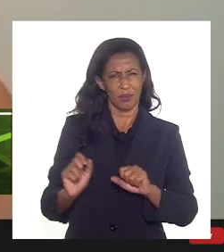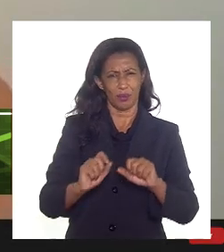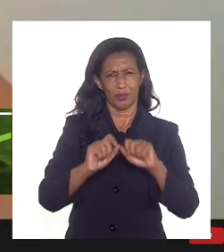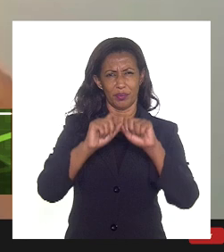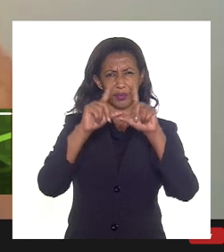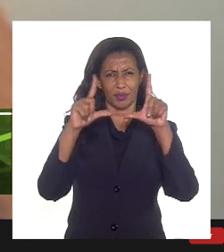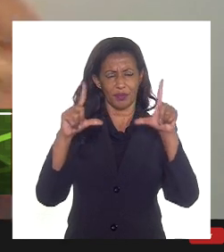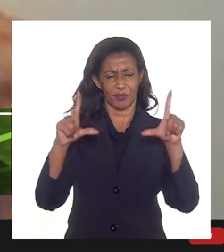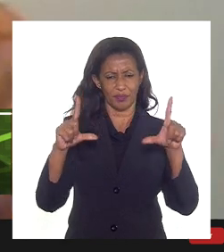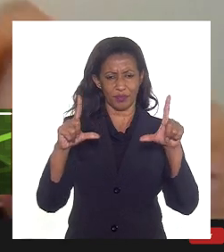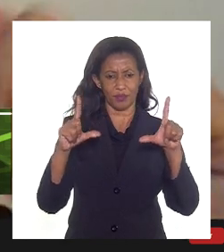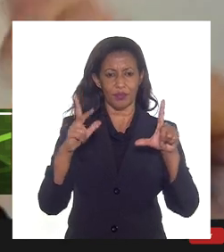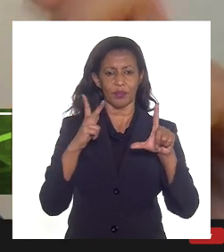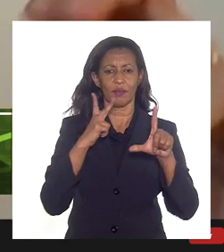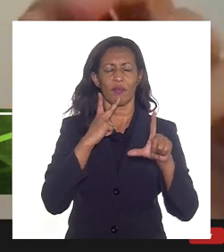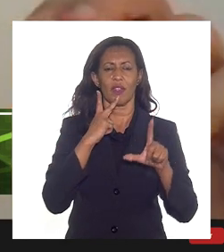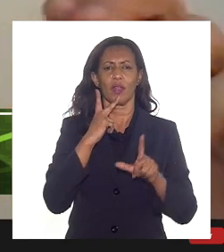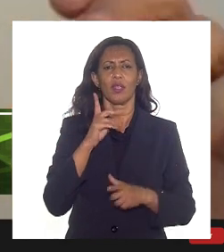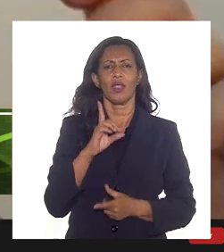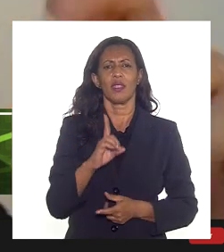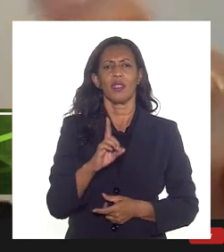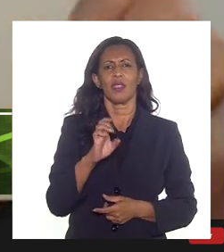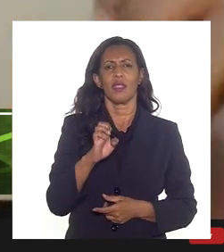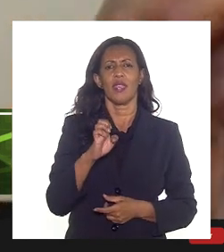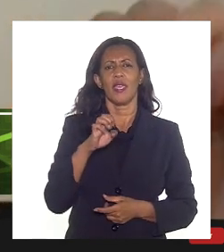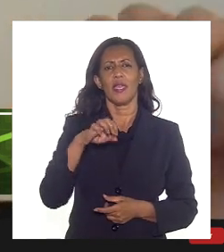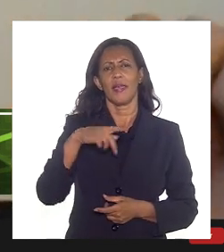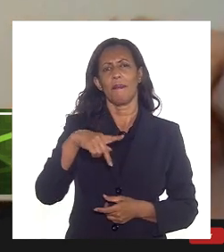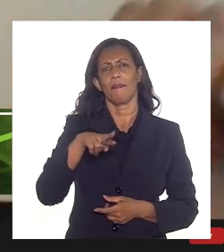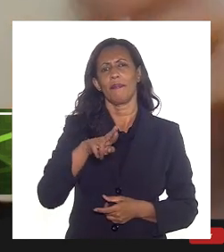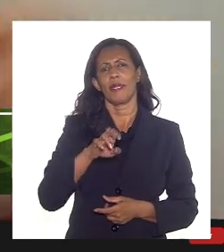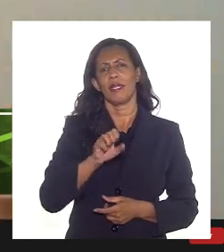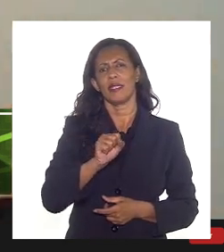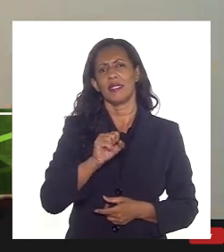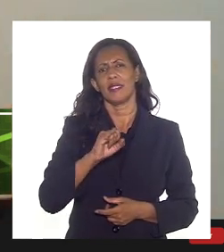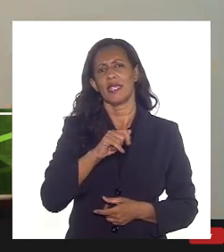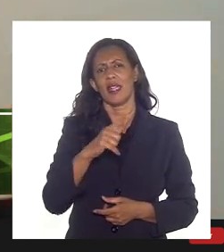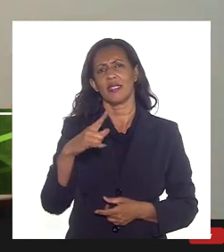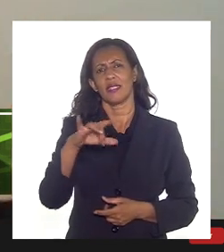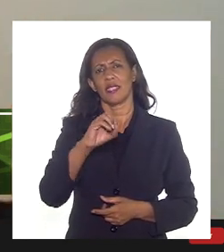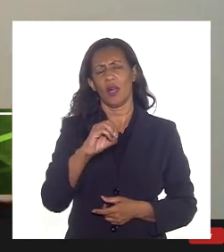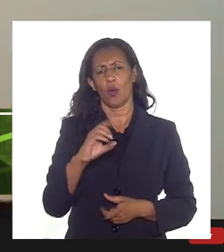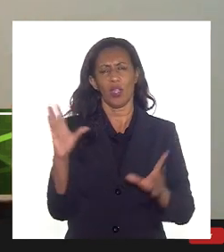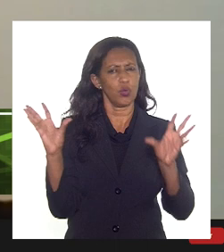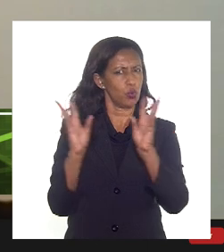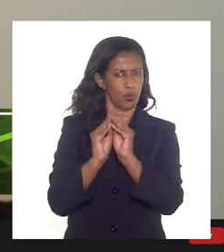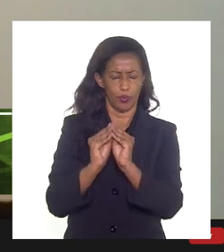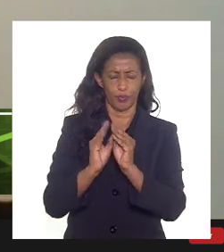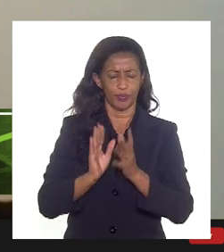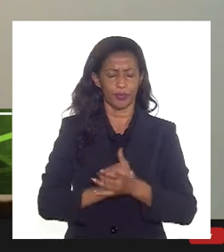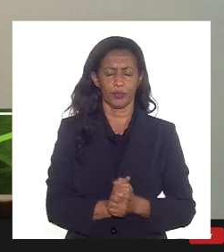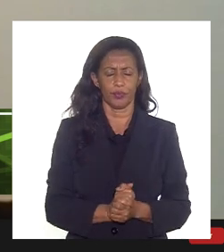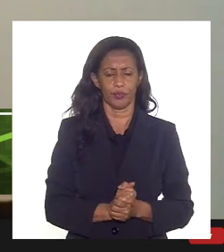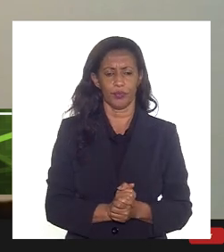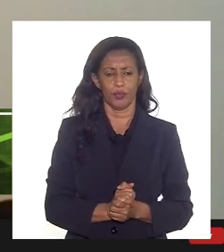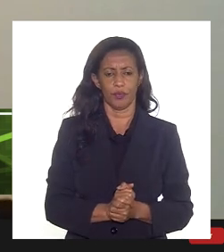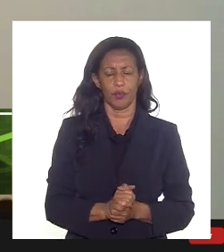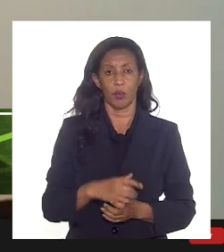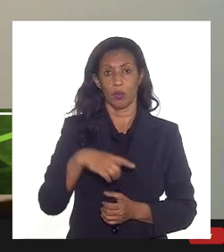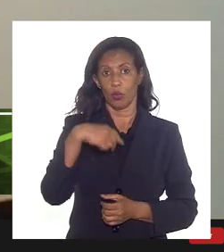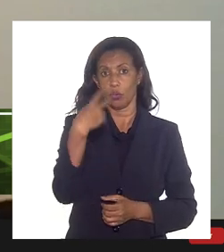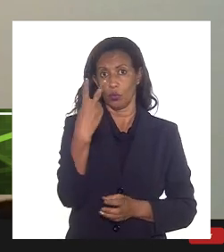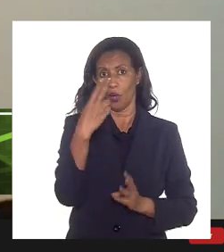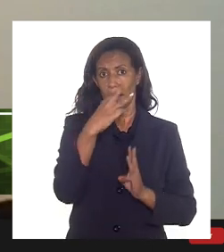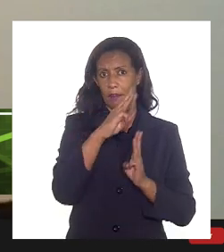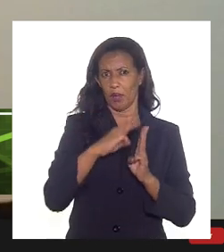falado sobre algumas questões da depreciação e assim bom resumo né eles mostram duas metodologias